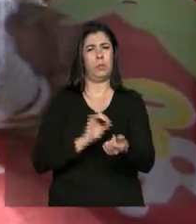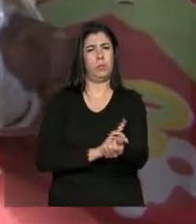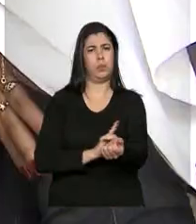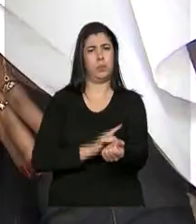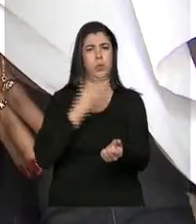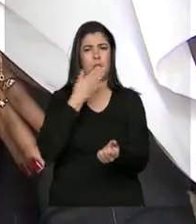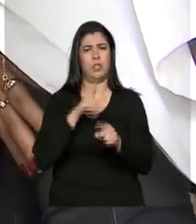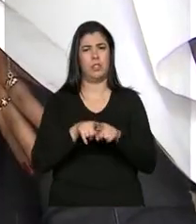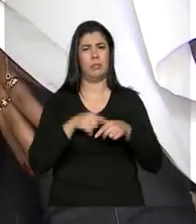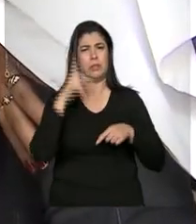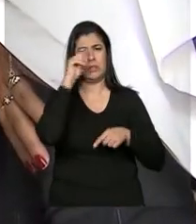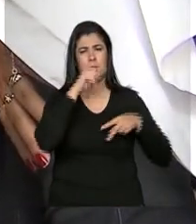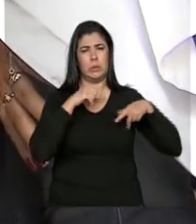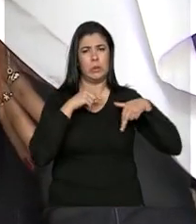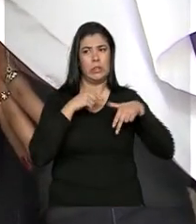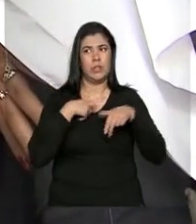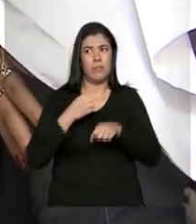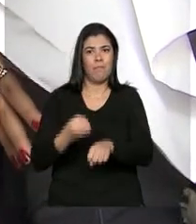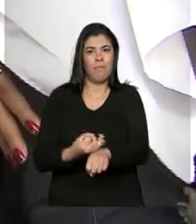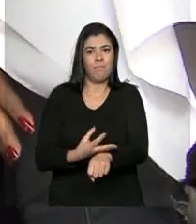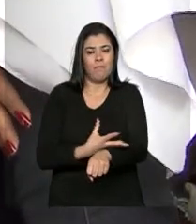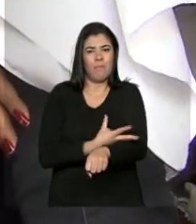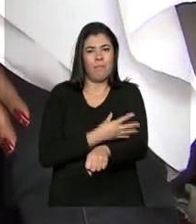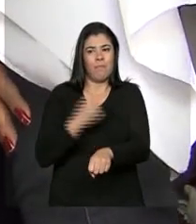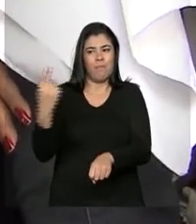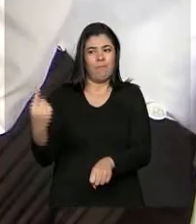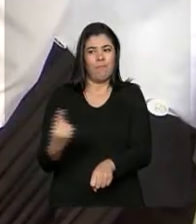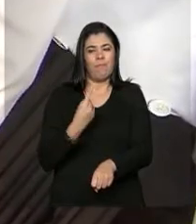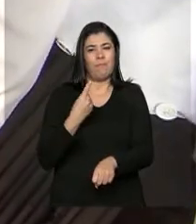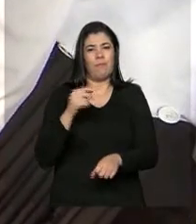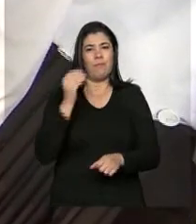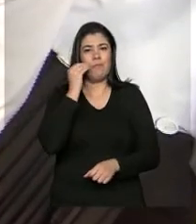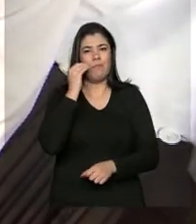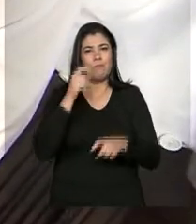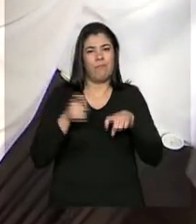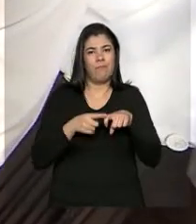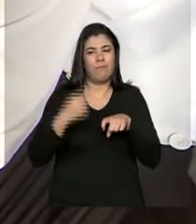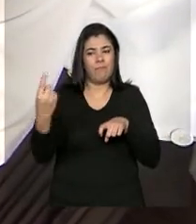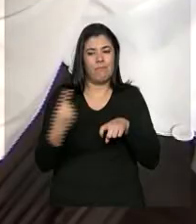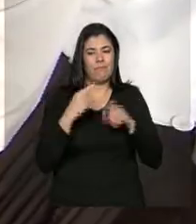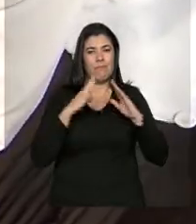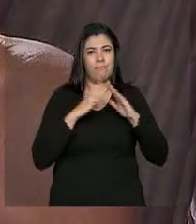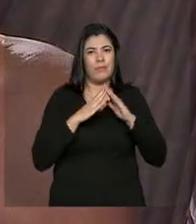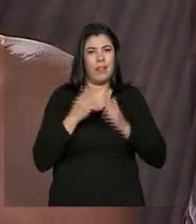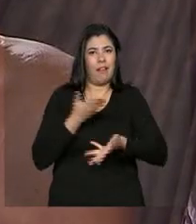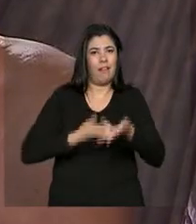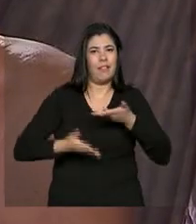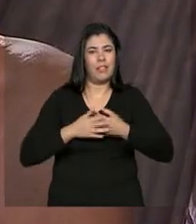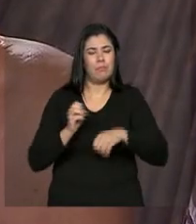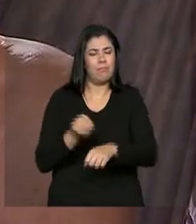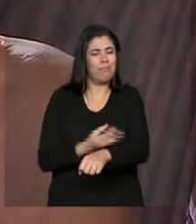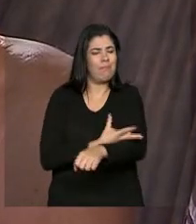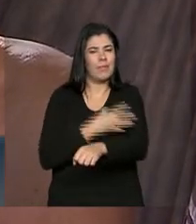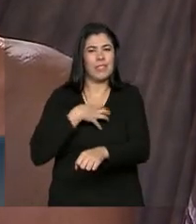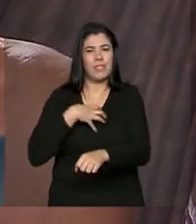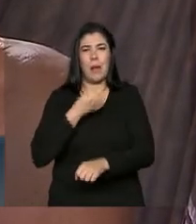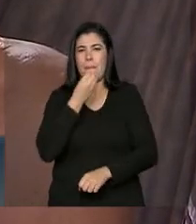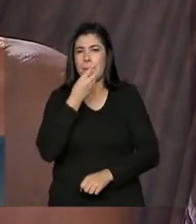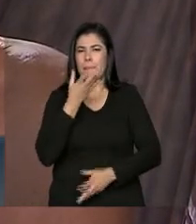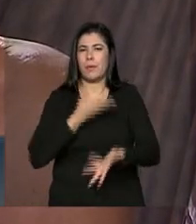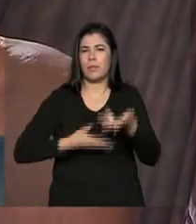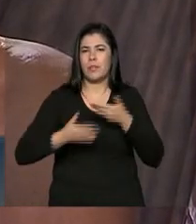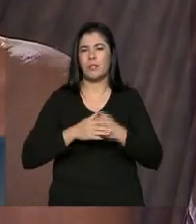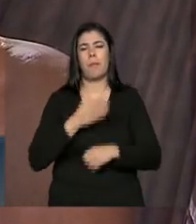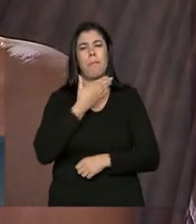locomover. Ficou emocionado por ser atendido pela primeira vez por um médico na sua casa. Muito bom atendimento,